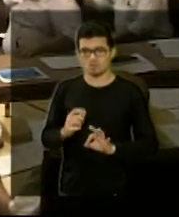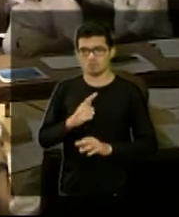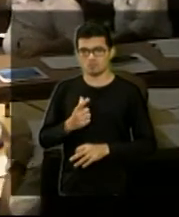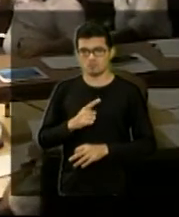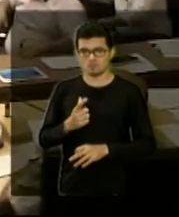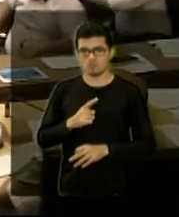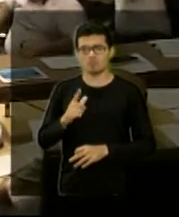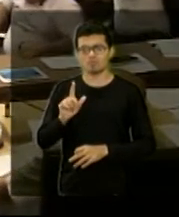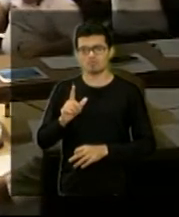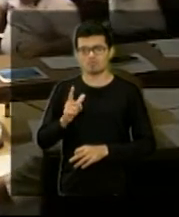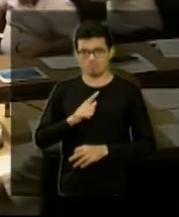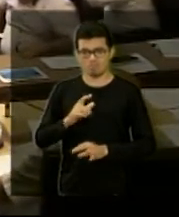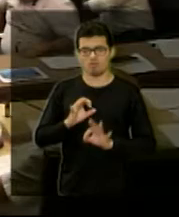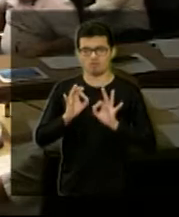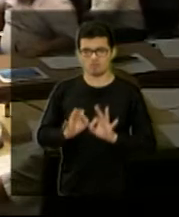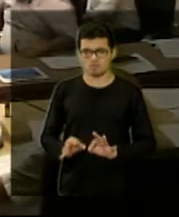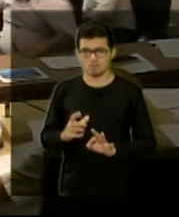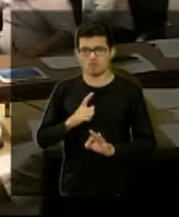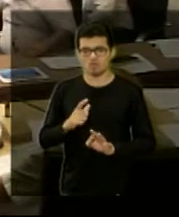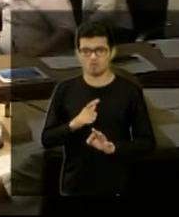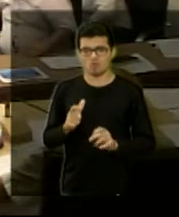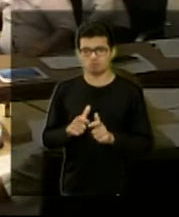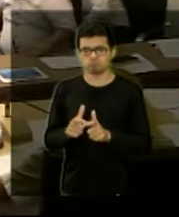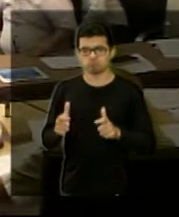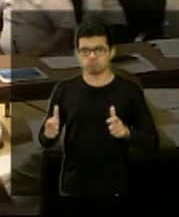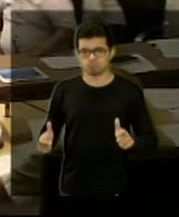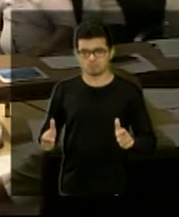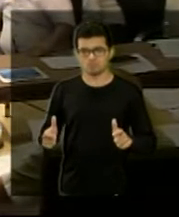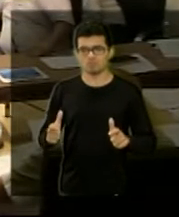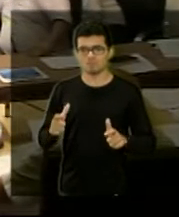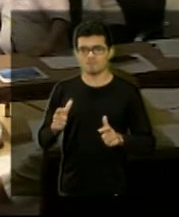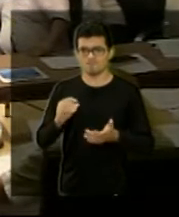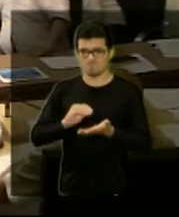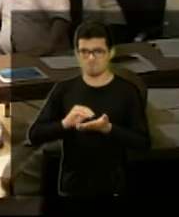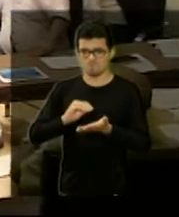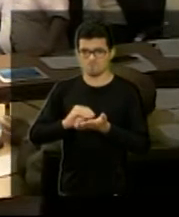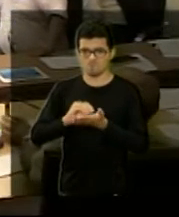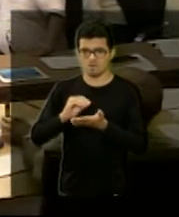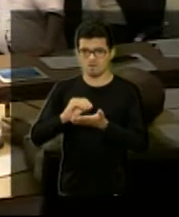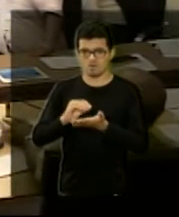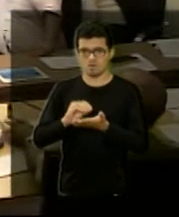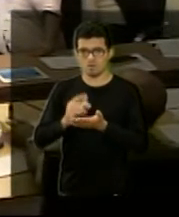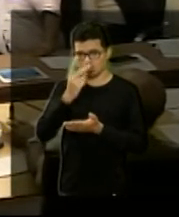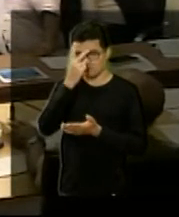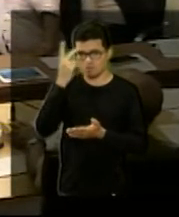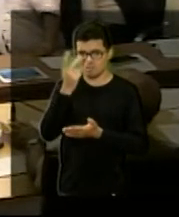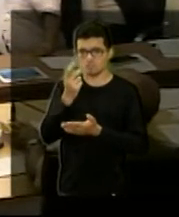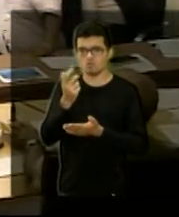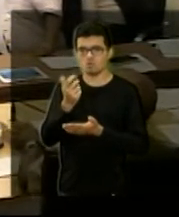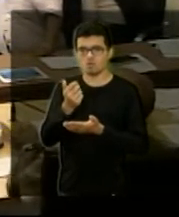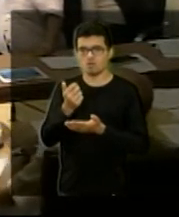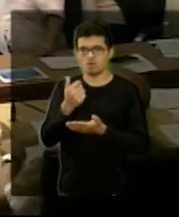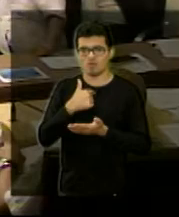um grande número de demandas a ser atendida ainda, a questão dos idosos,